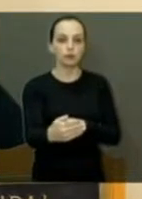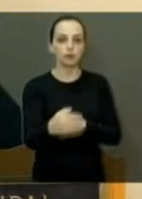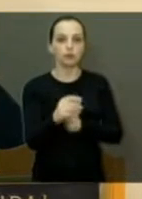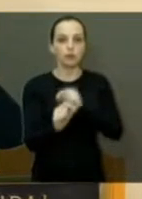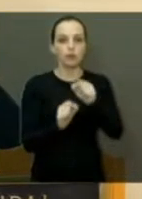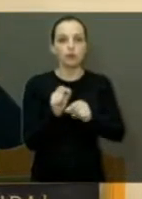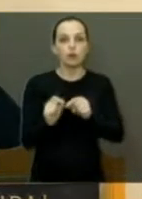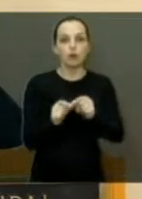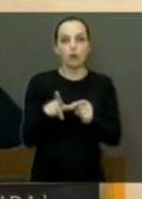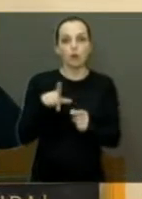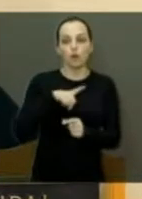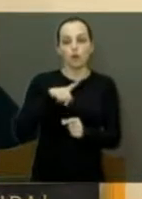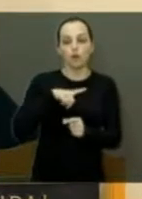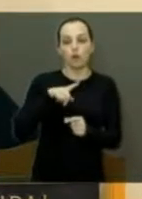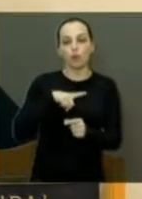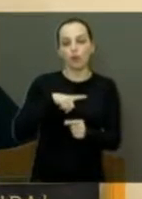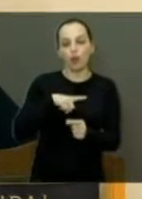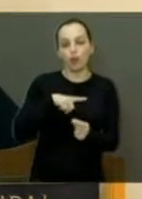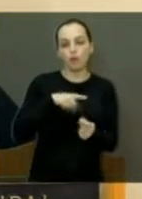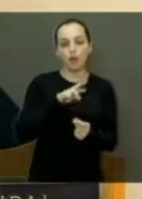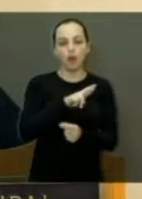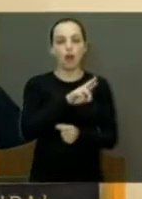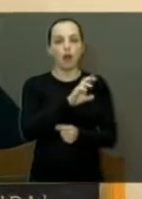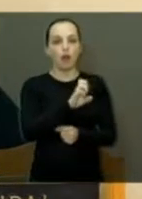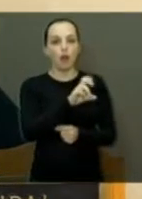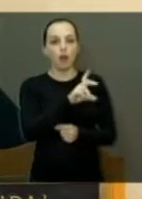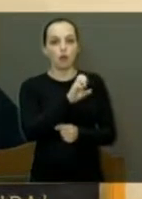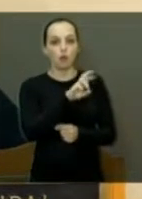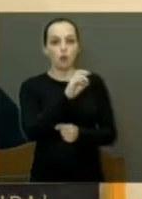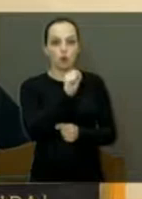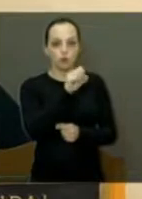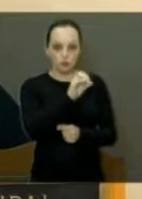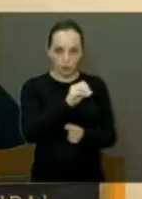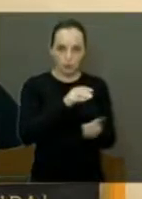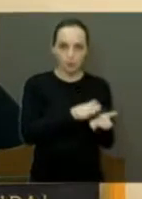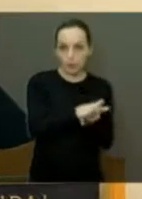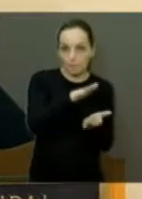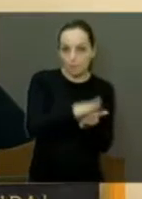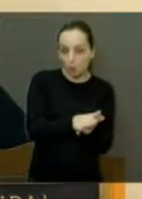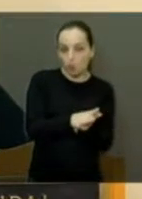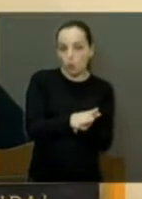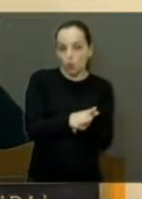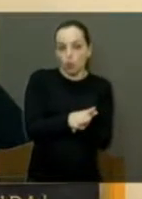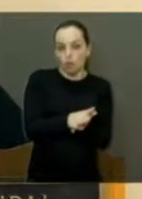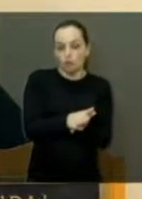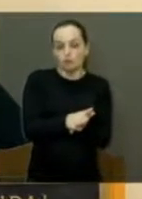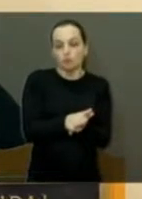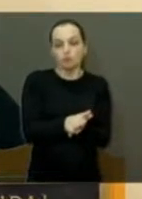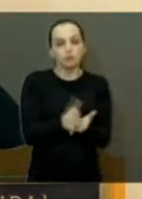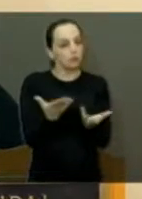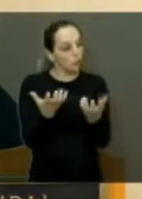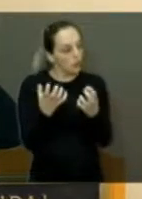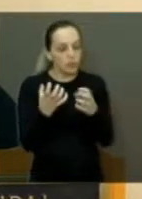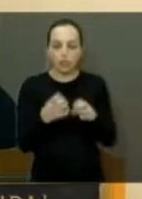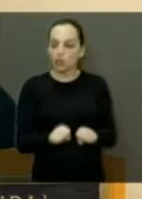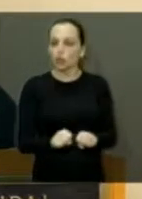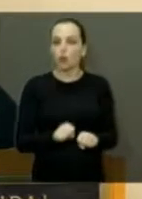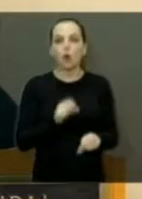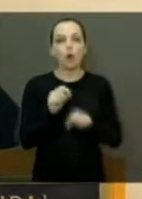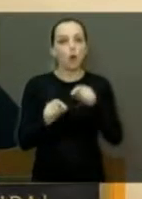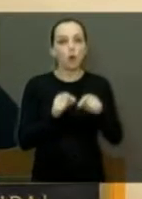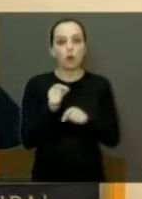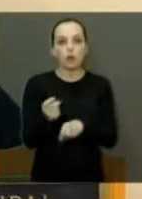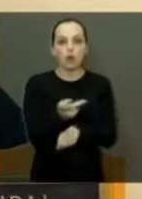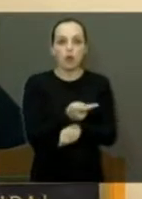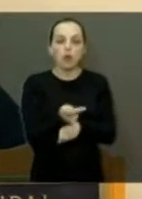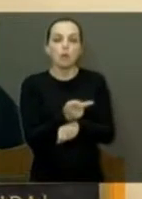houve um recurso, ele fez um recurso, não foi atendido. O ex-coordenador foi procurado por